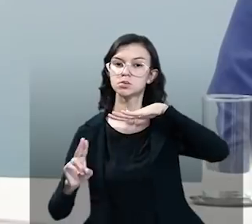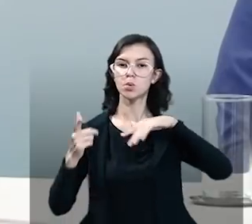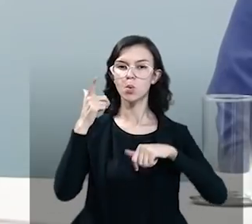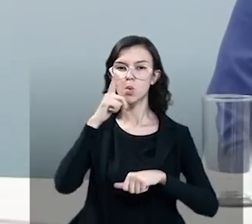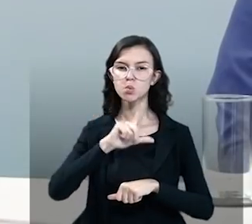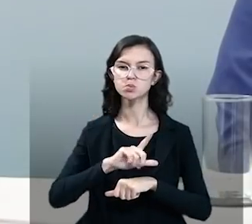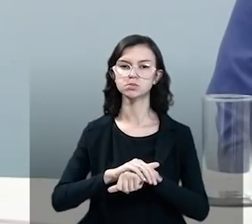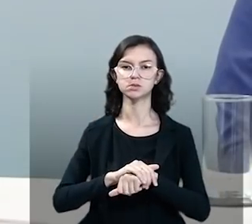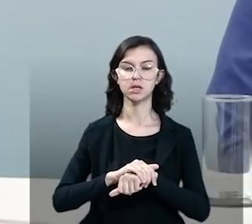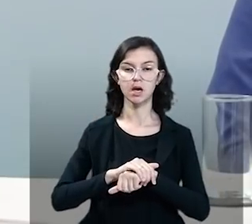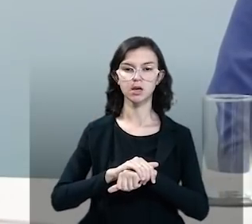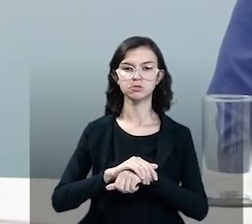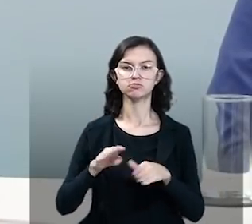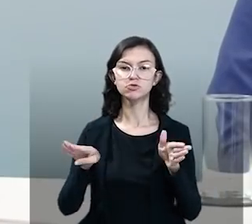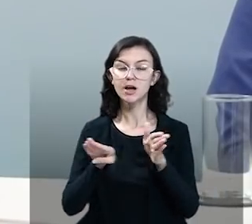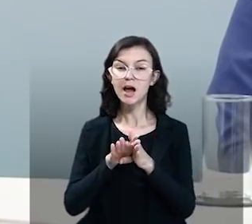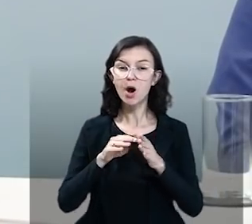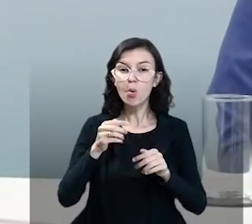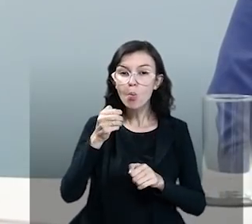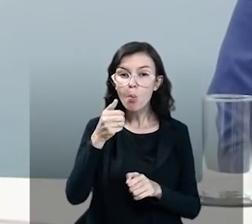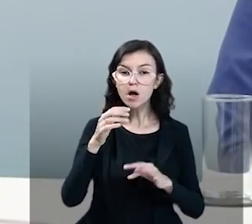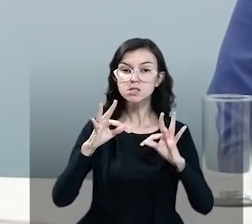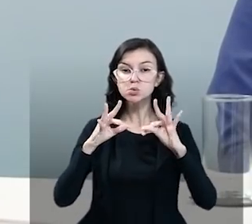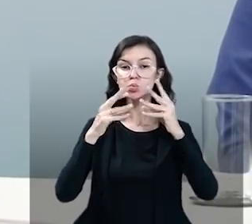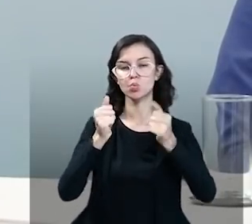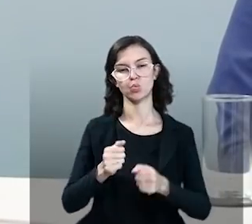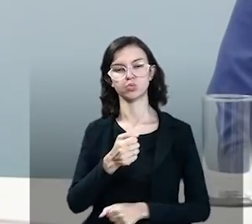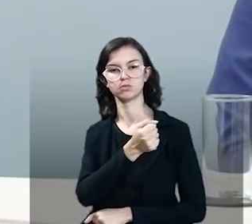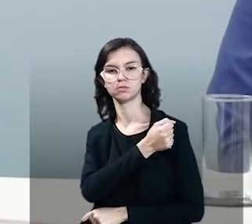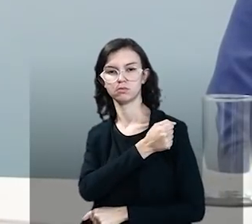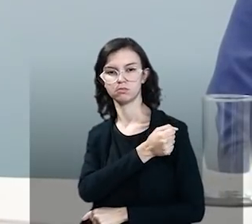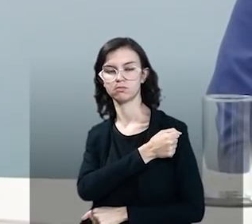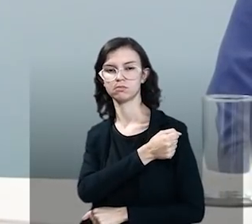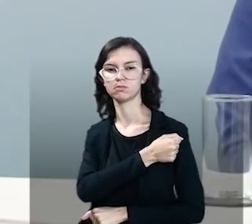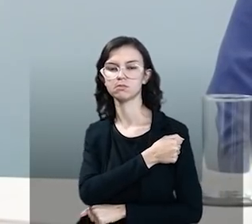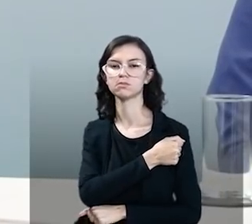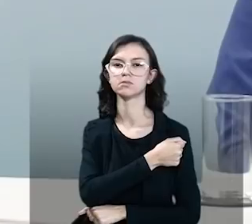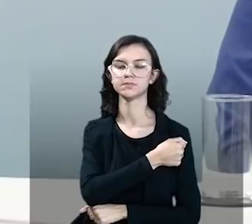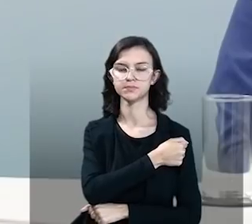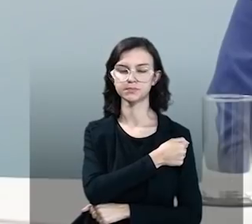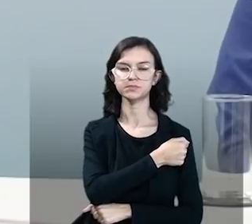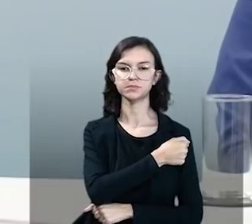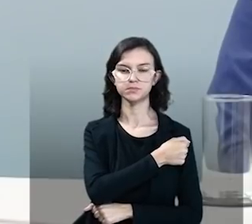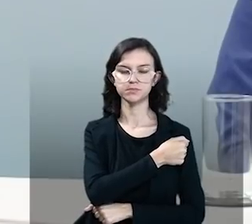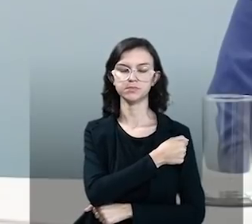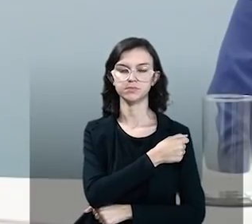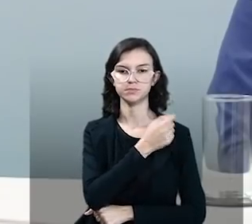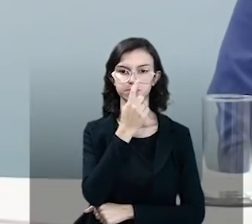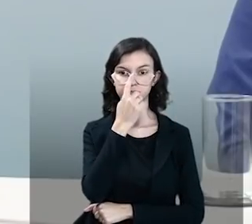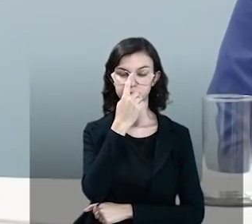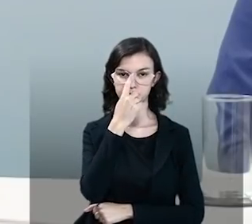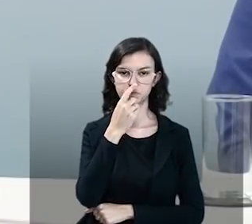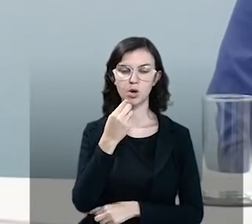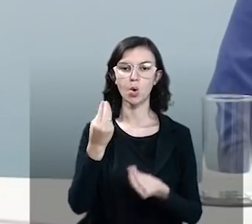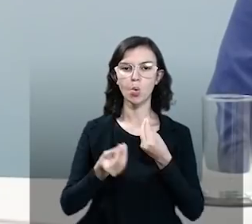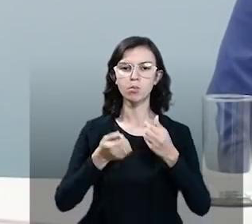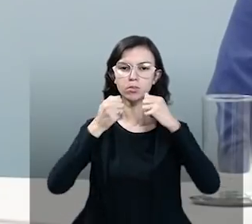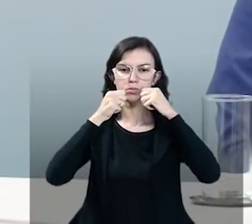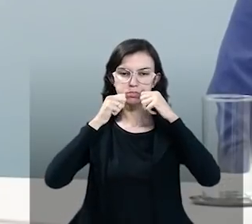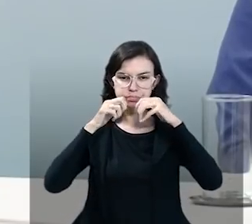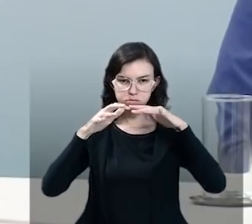ainda mais os seus alunos, pela facilidade e a forma como são divulgados